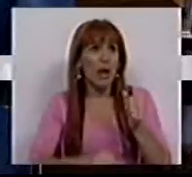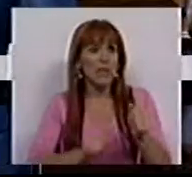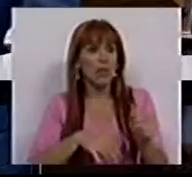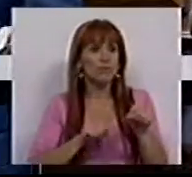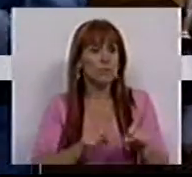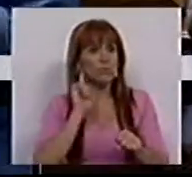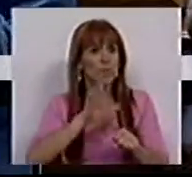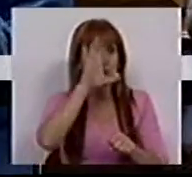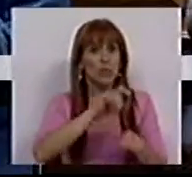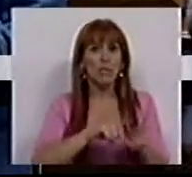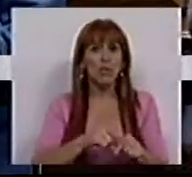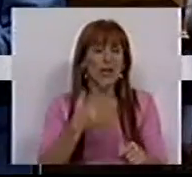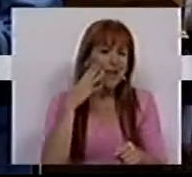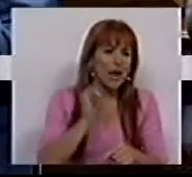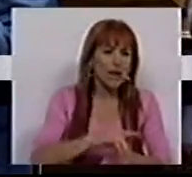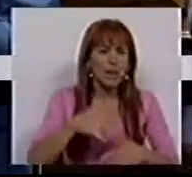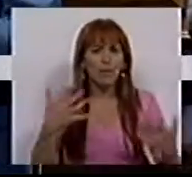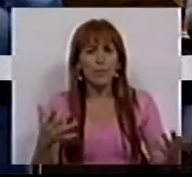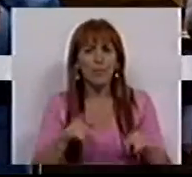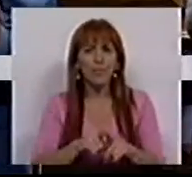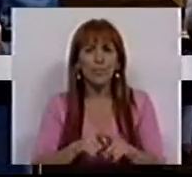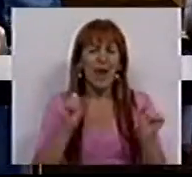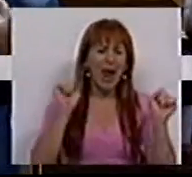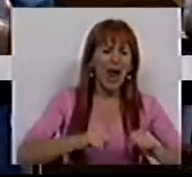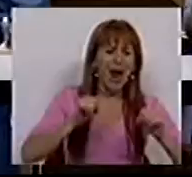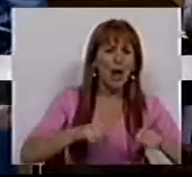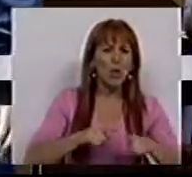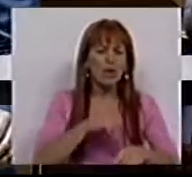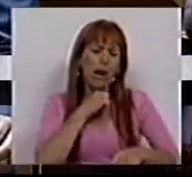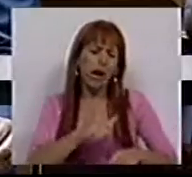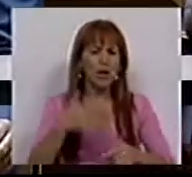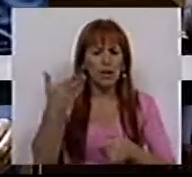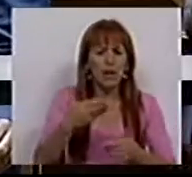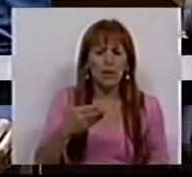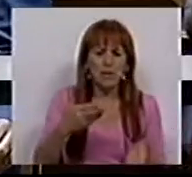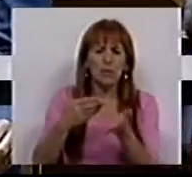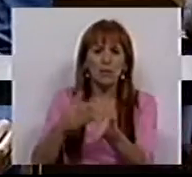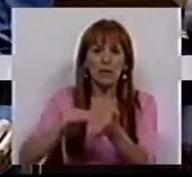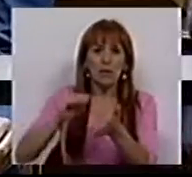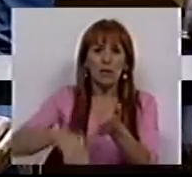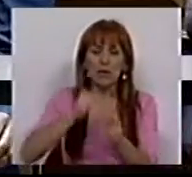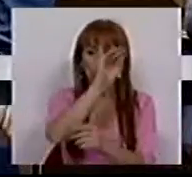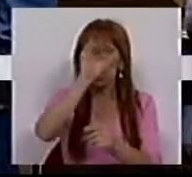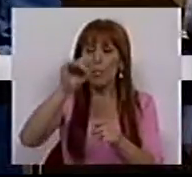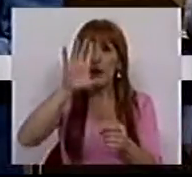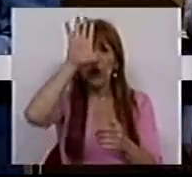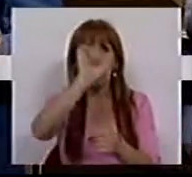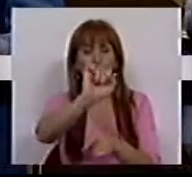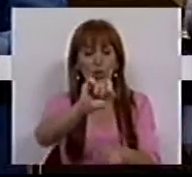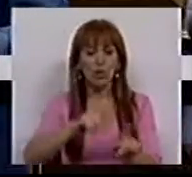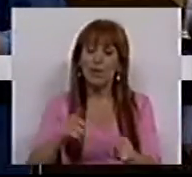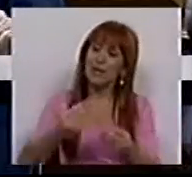Sra. Ministra? Na tentativa desse acordo, dessa cedência de direitos assinada pelos bancos ao Estado